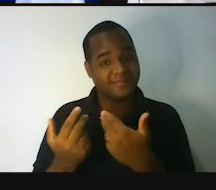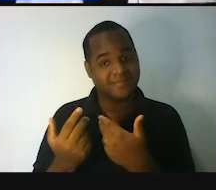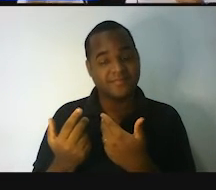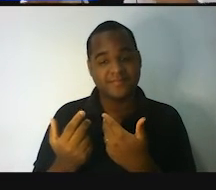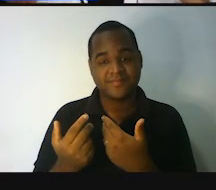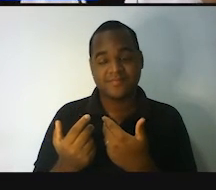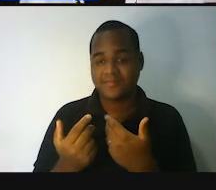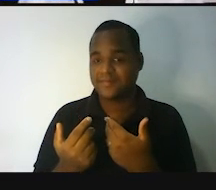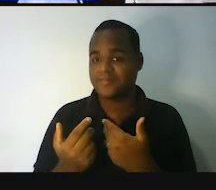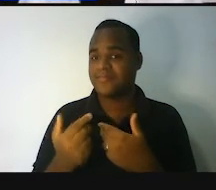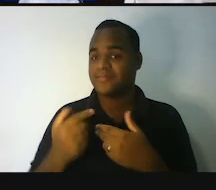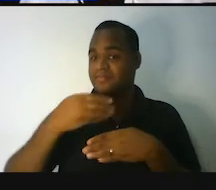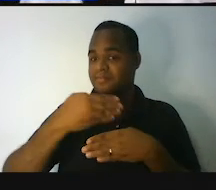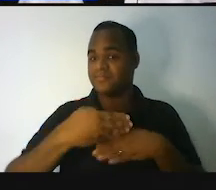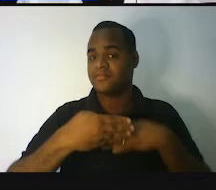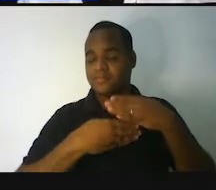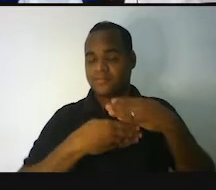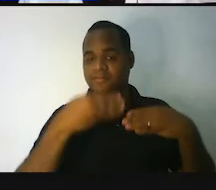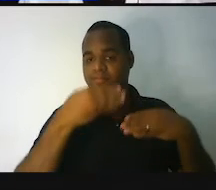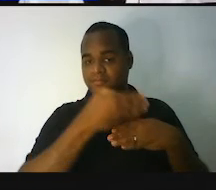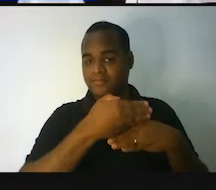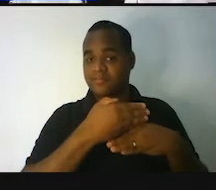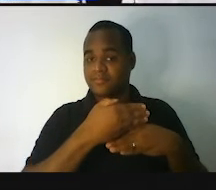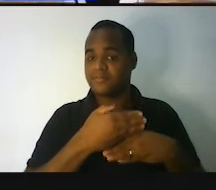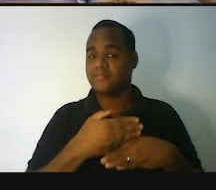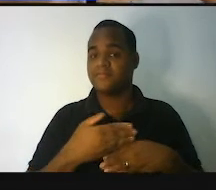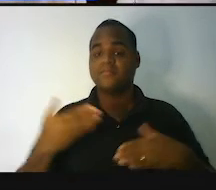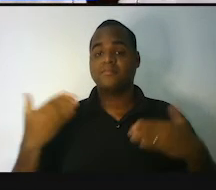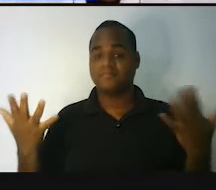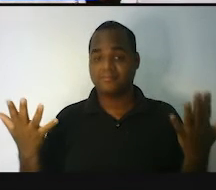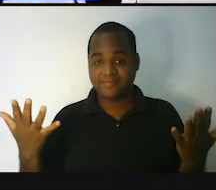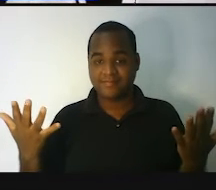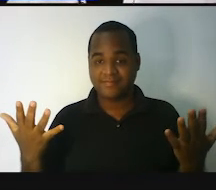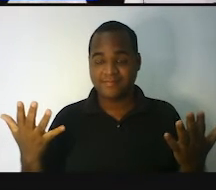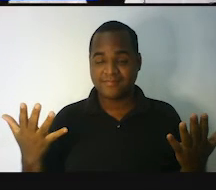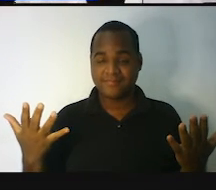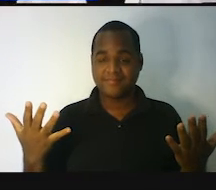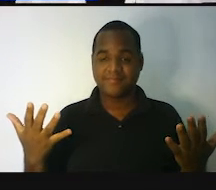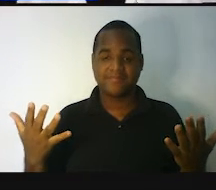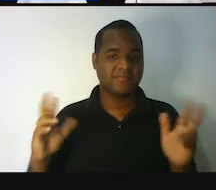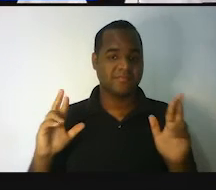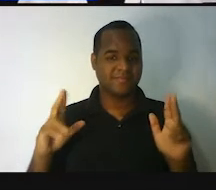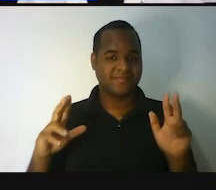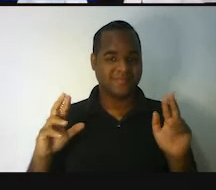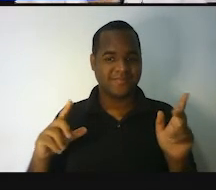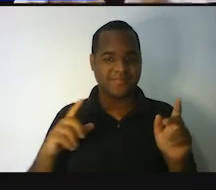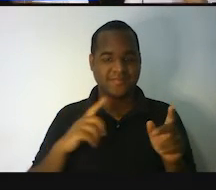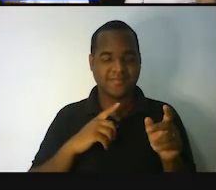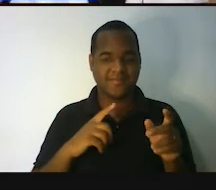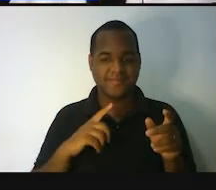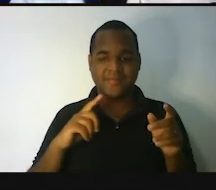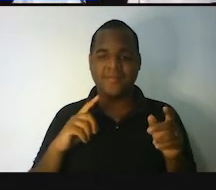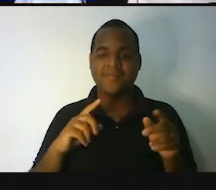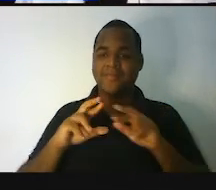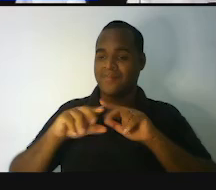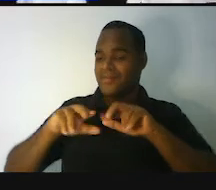uma mesma parede ia ter, sei lá, milhares